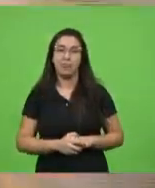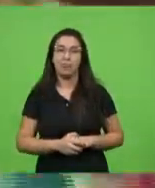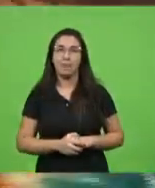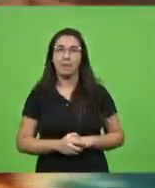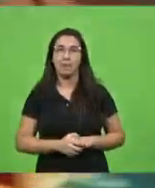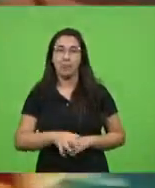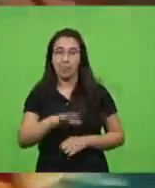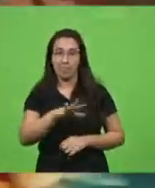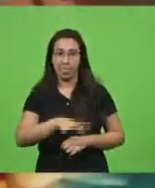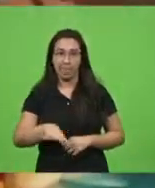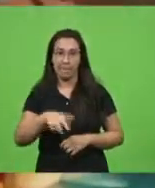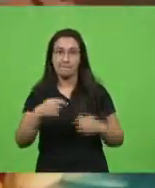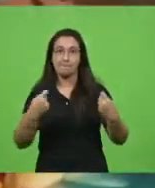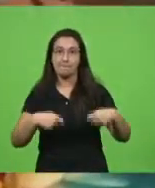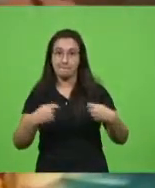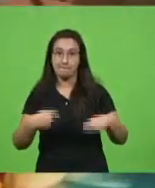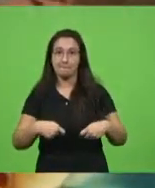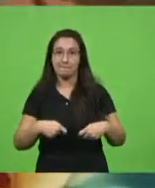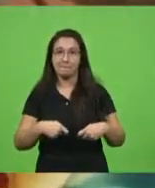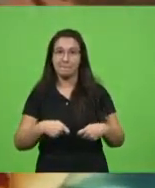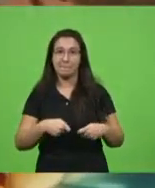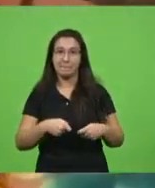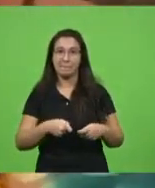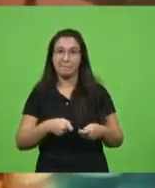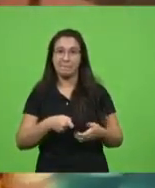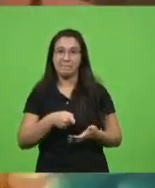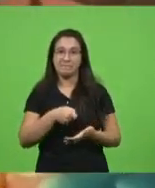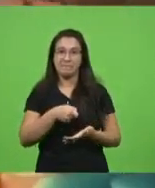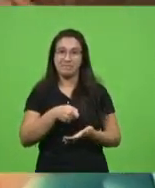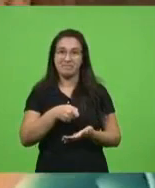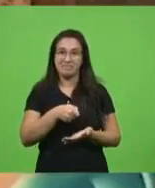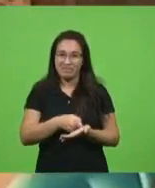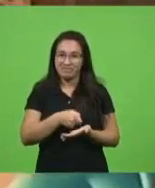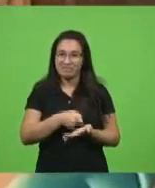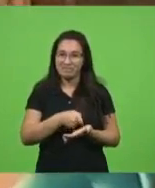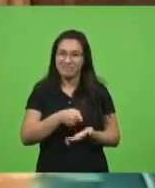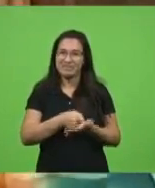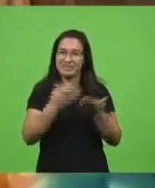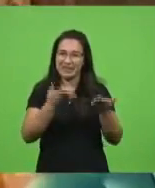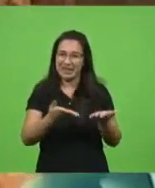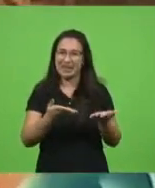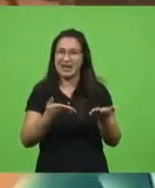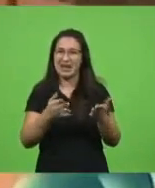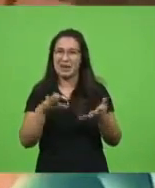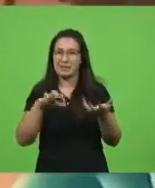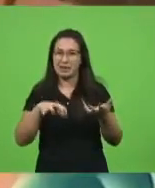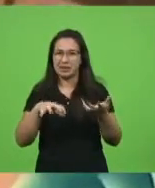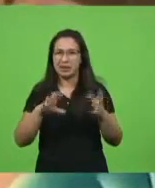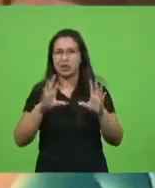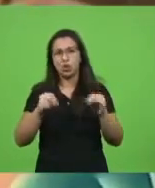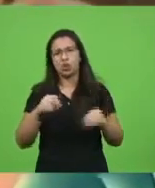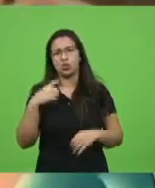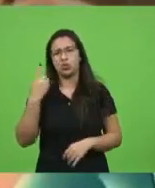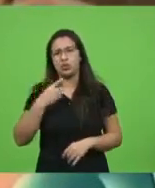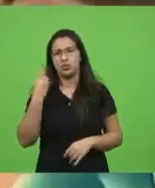ter que pressionar a Brasília. E nós, quando eu digo, eu digo nós, todos os deputados estaduais desse país,